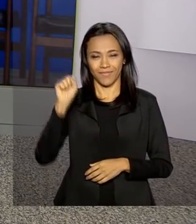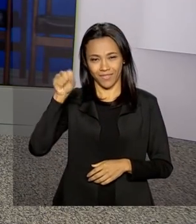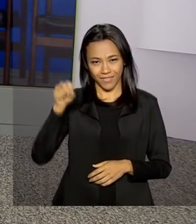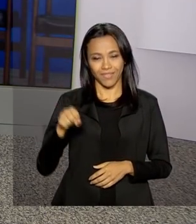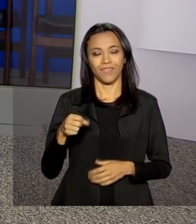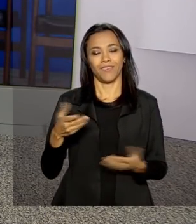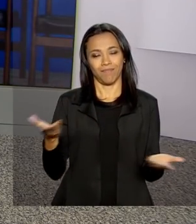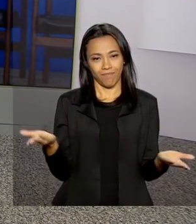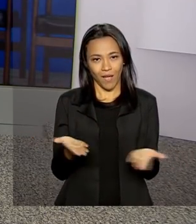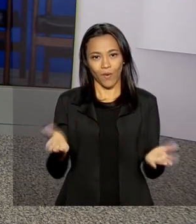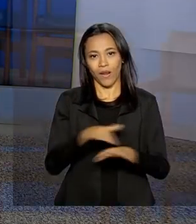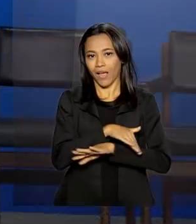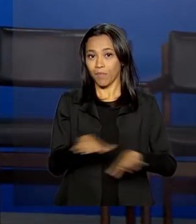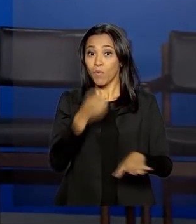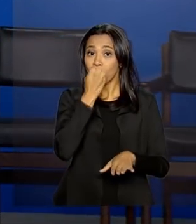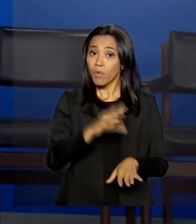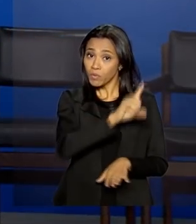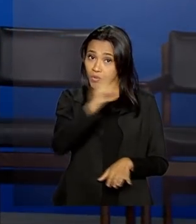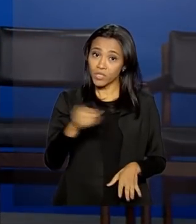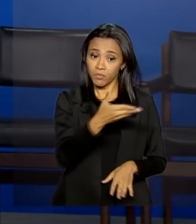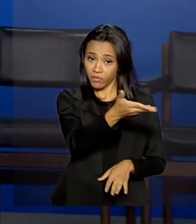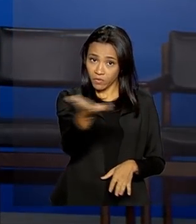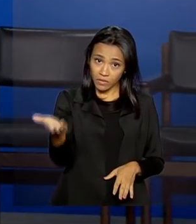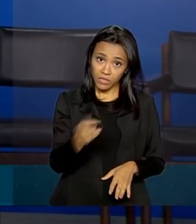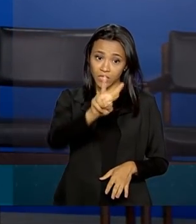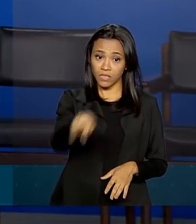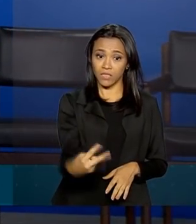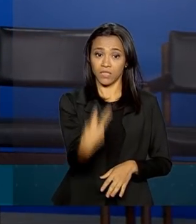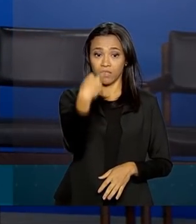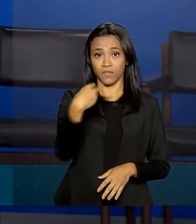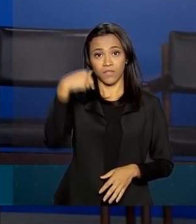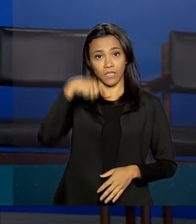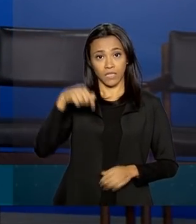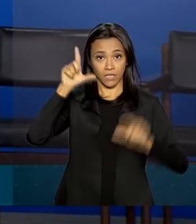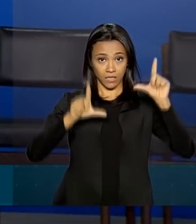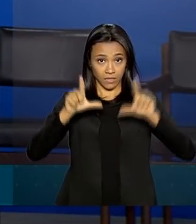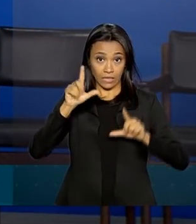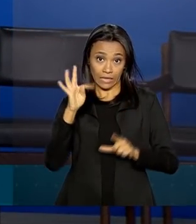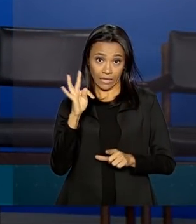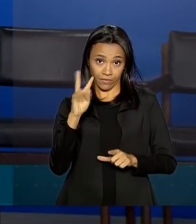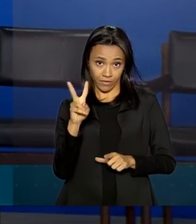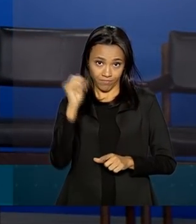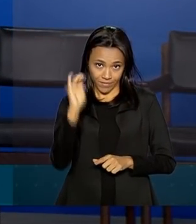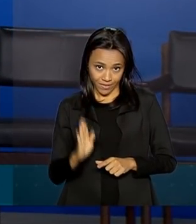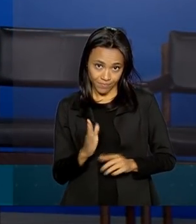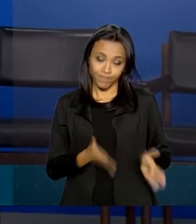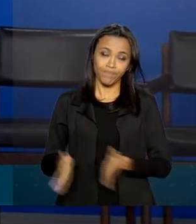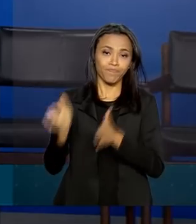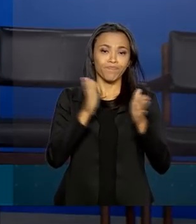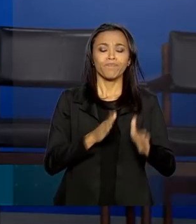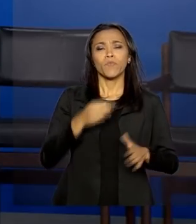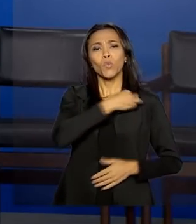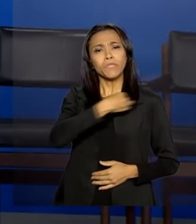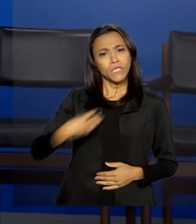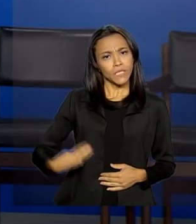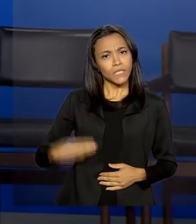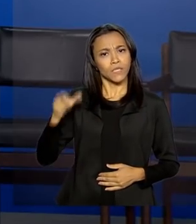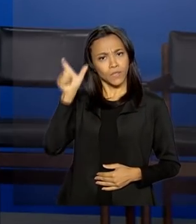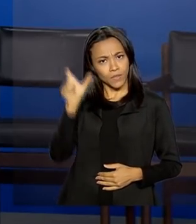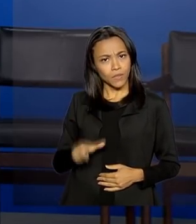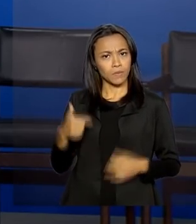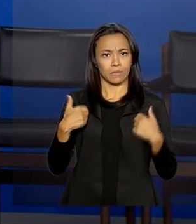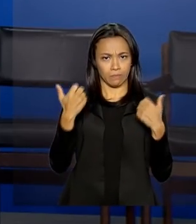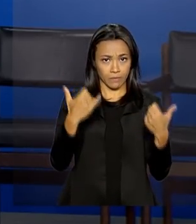oficial. Roberto, olá, bom dia para você e bom dia para todos que nos acompanham aqui na TV Brasil. Segundo o ministro de Minas e Energia, Bento Albuquerque,